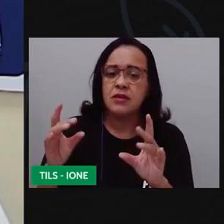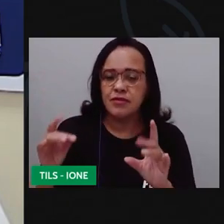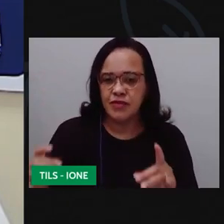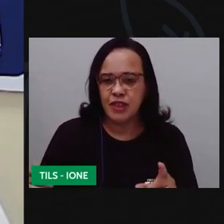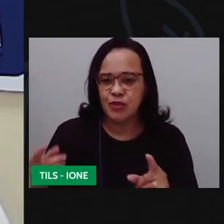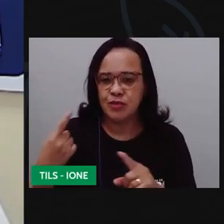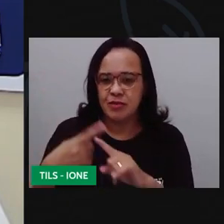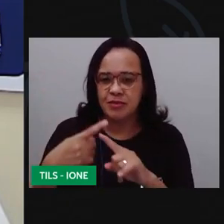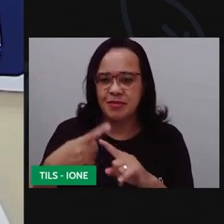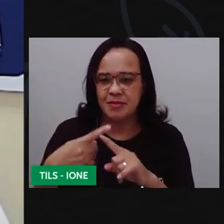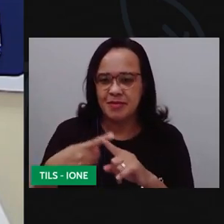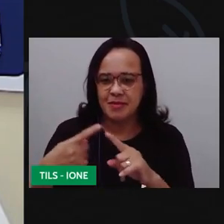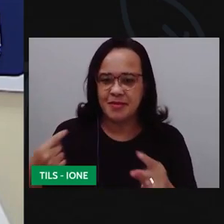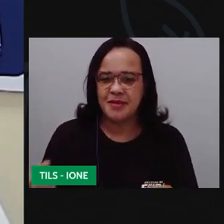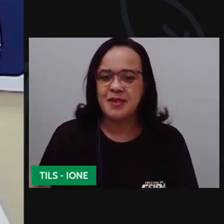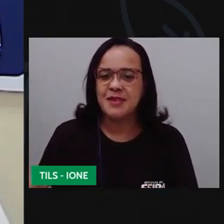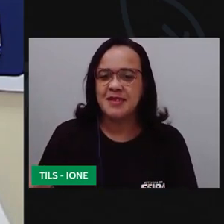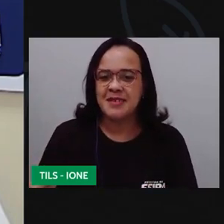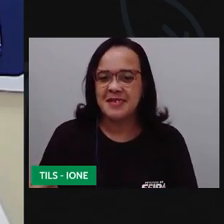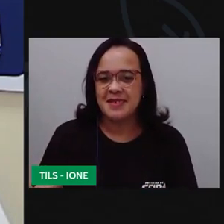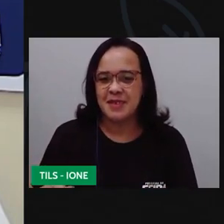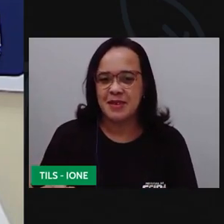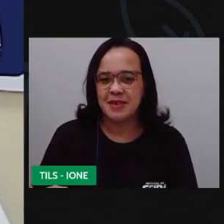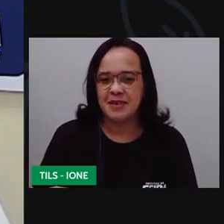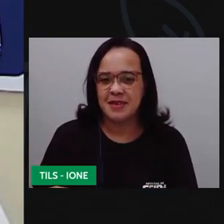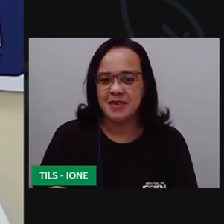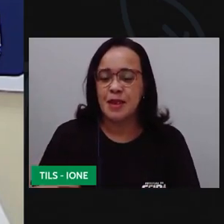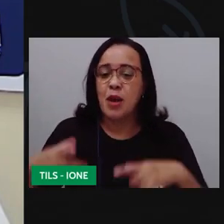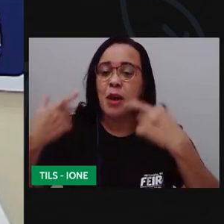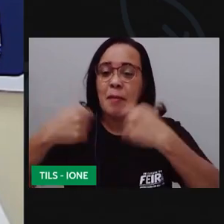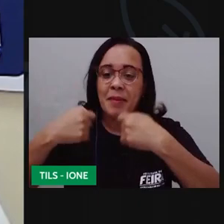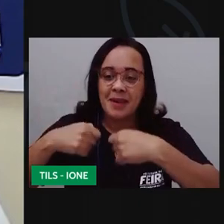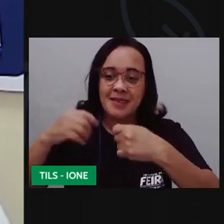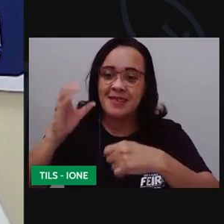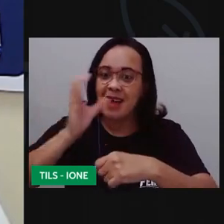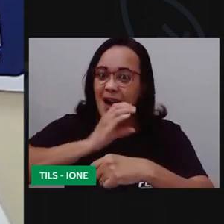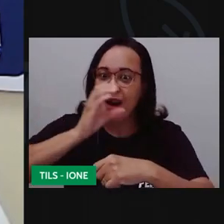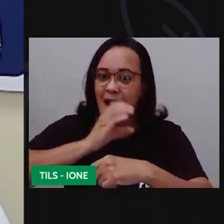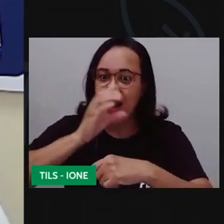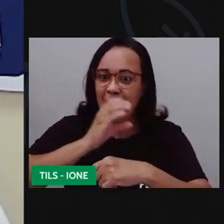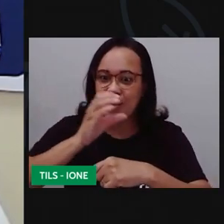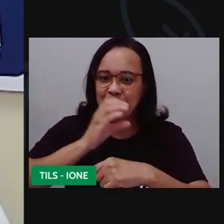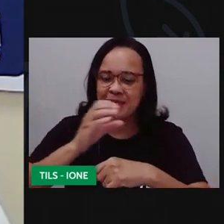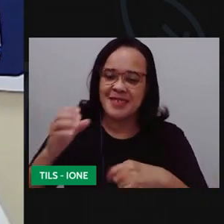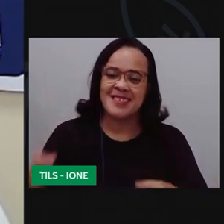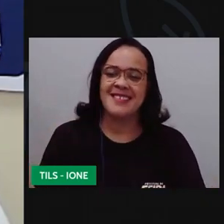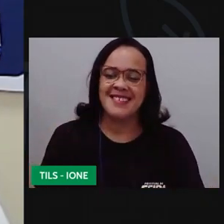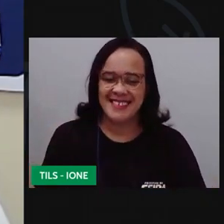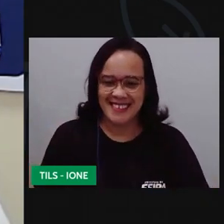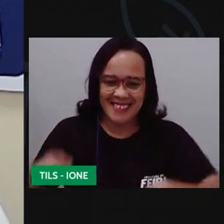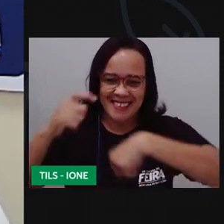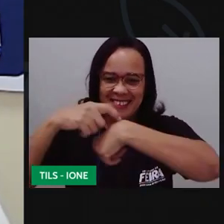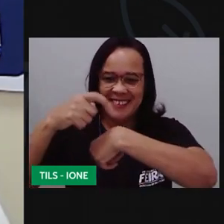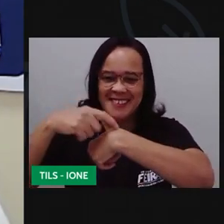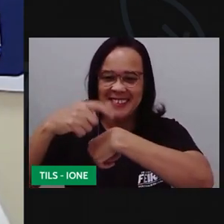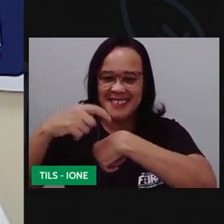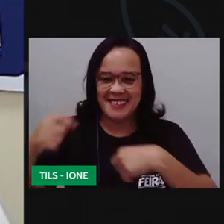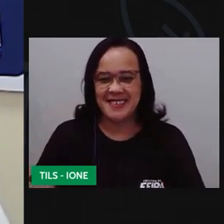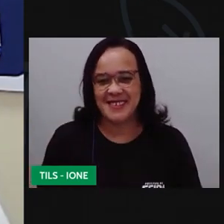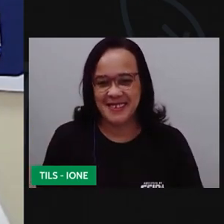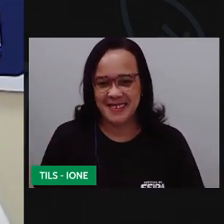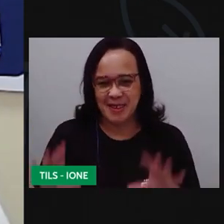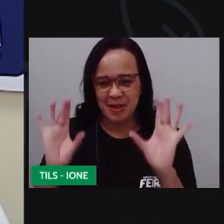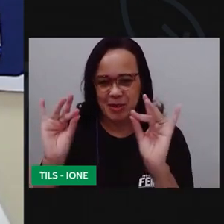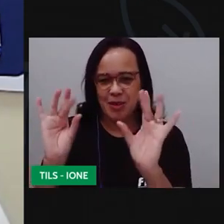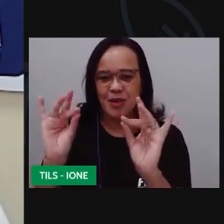Ione? porque a gente precisa de tempo tem que ser rápido aqui ó a prova vai usar isso aqui por